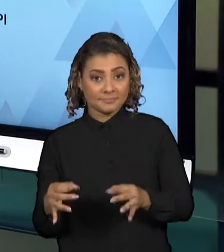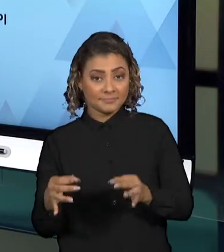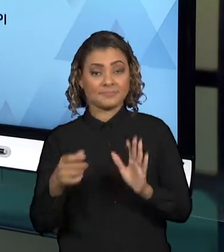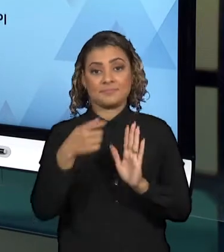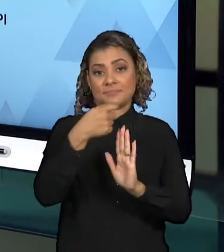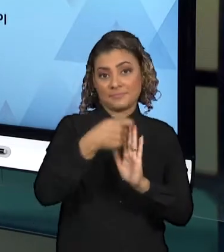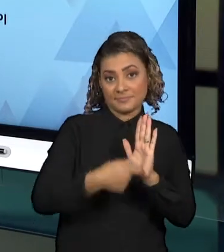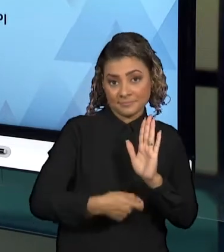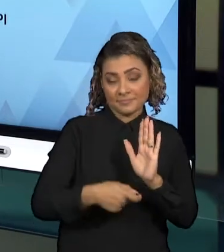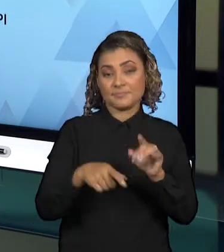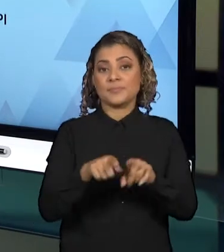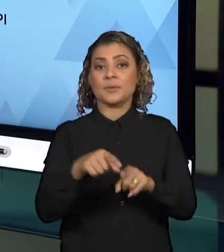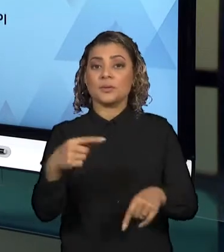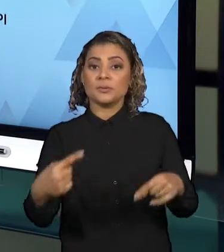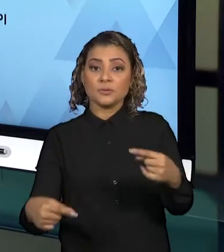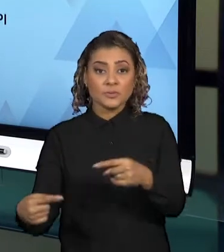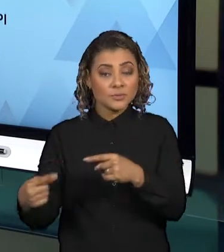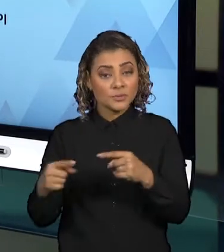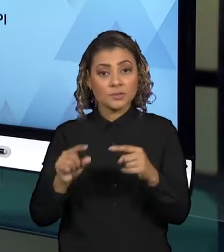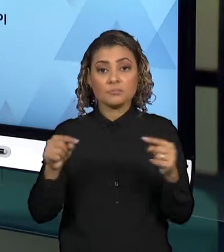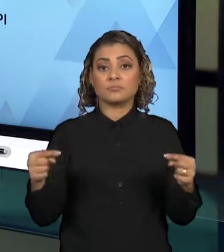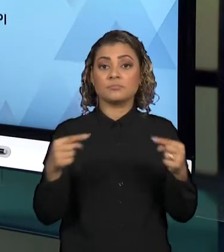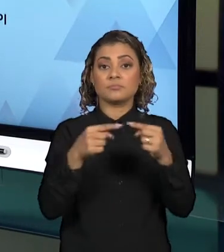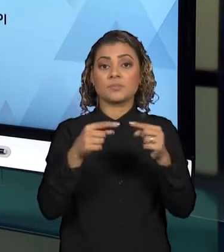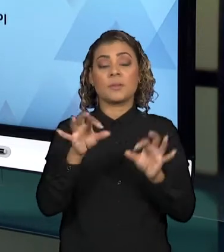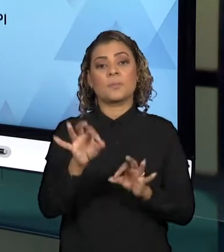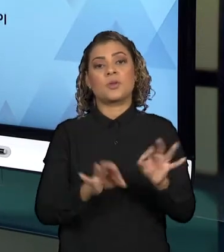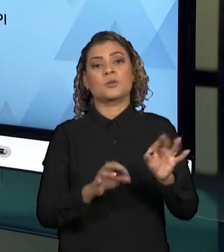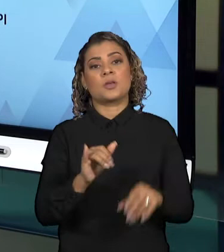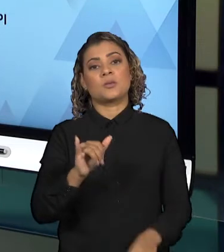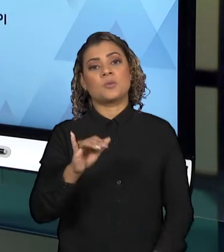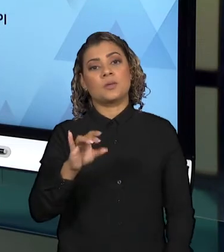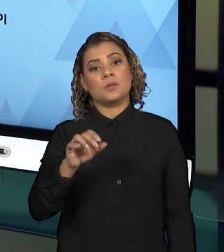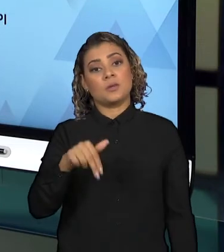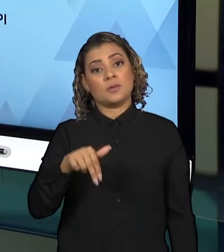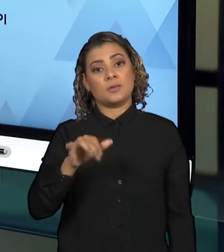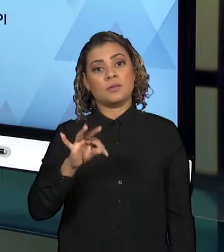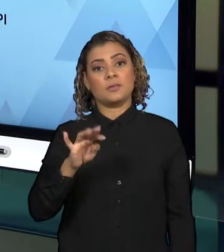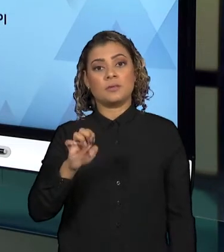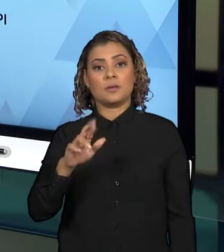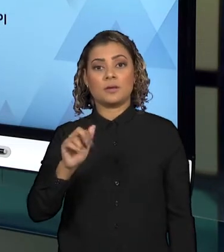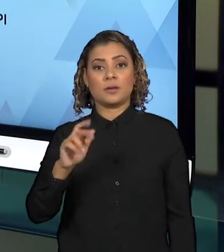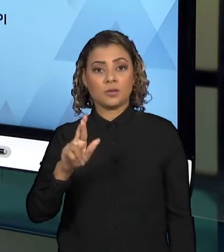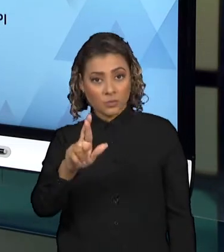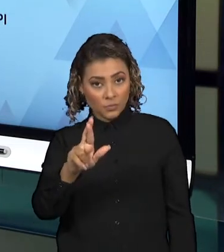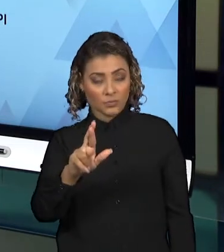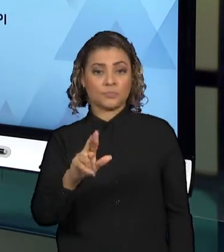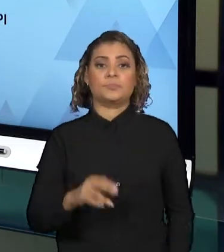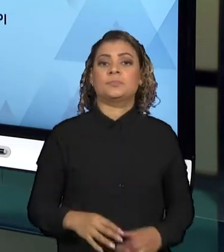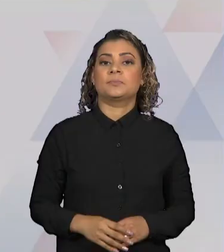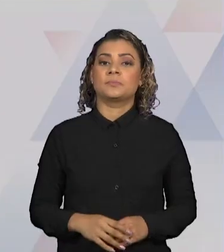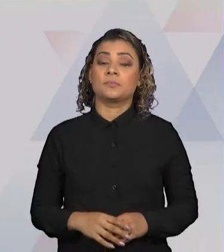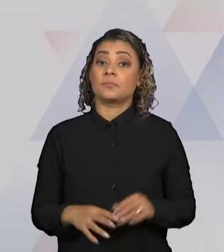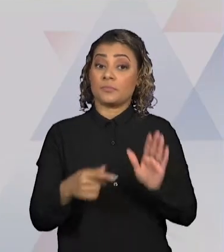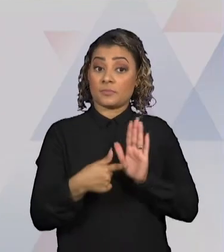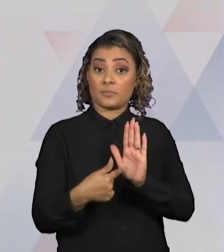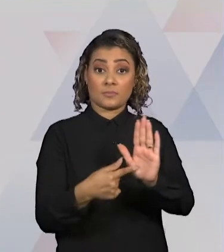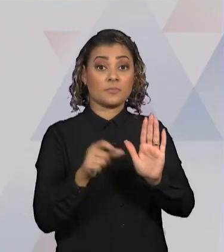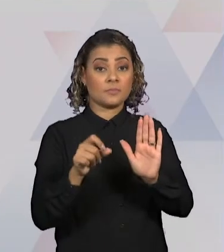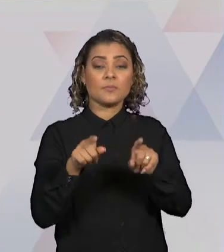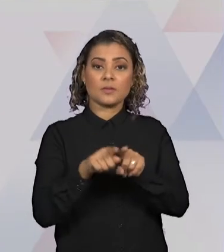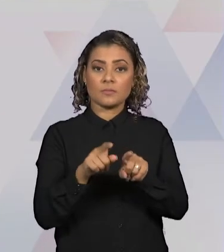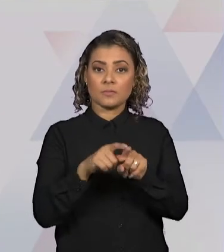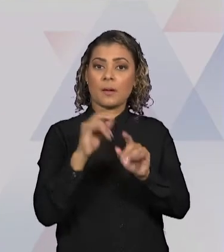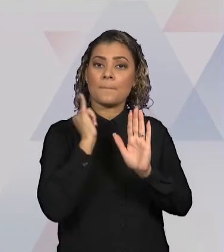descrição e essa discussão com o projeto integrador que irá preparar. Vai trazer a descrição